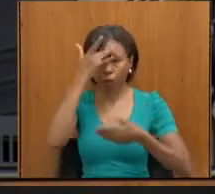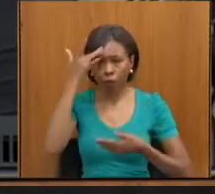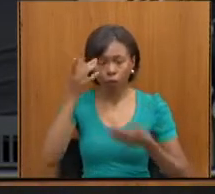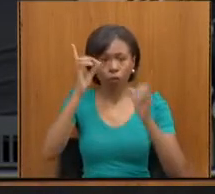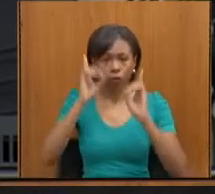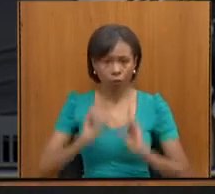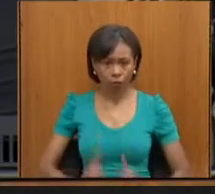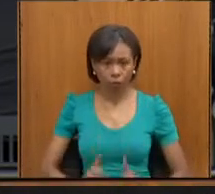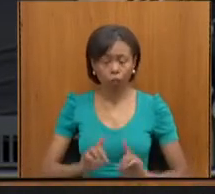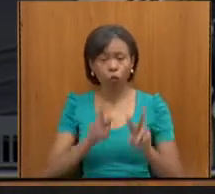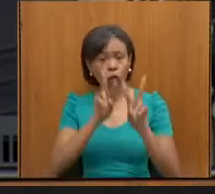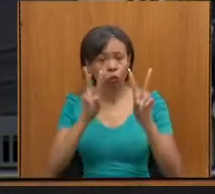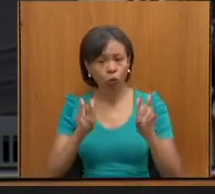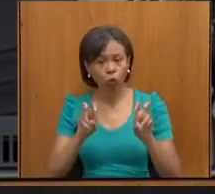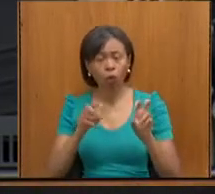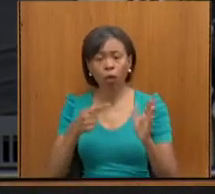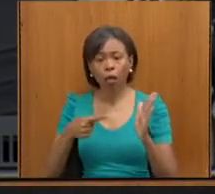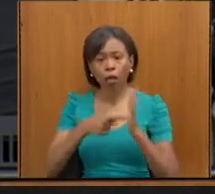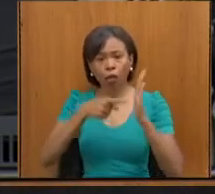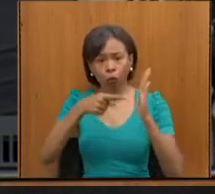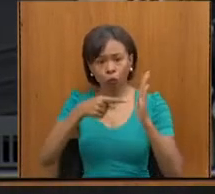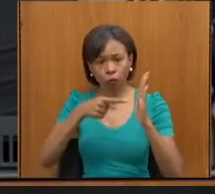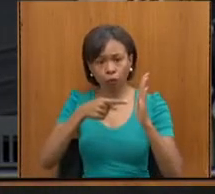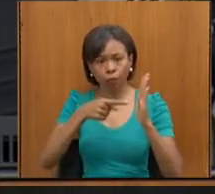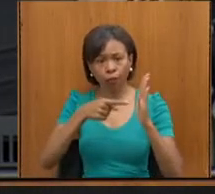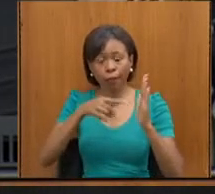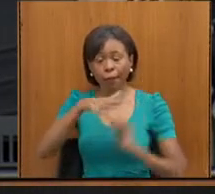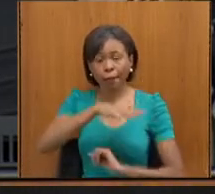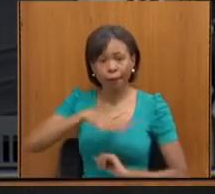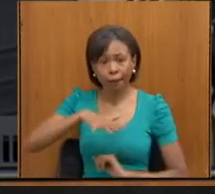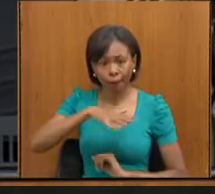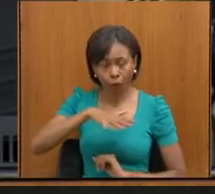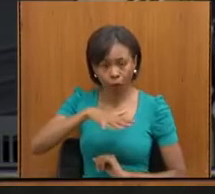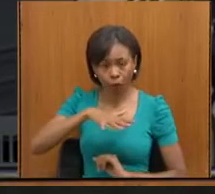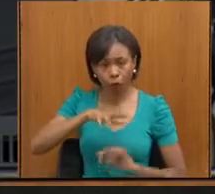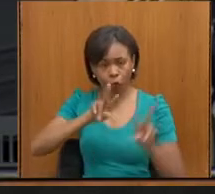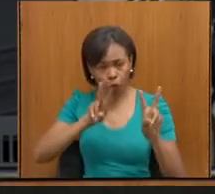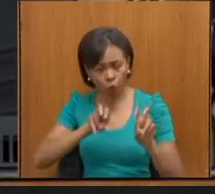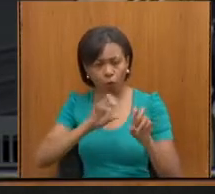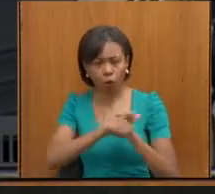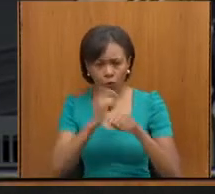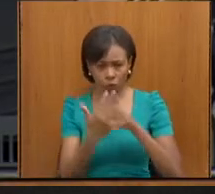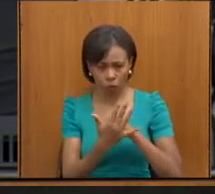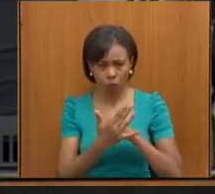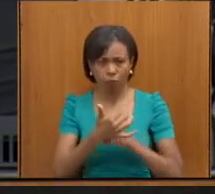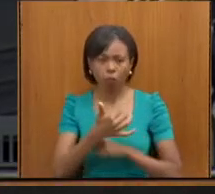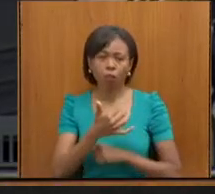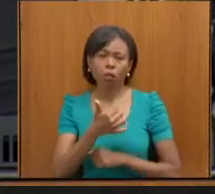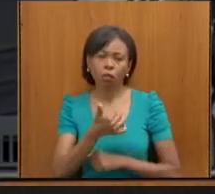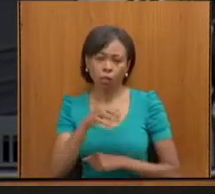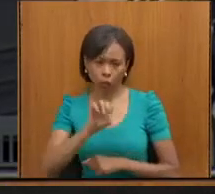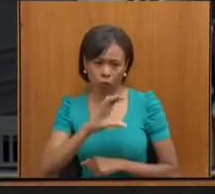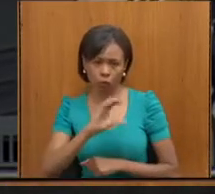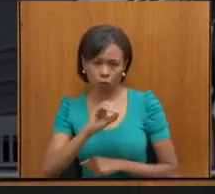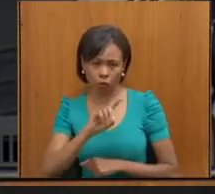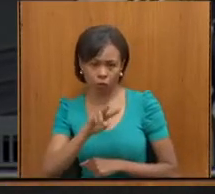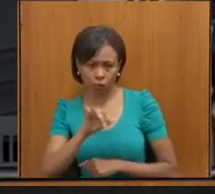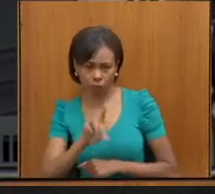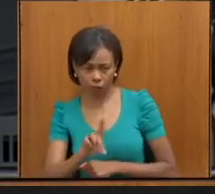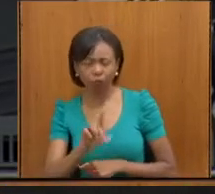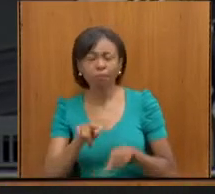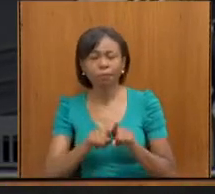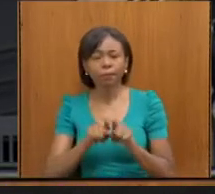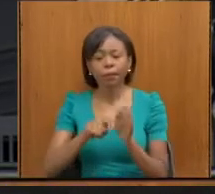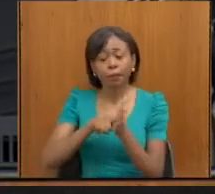em relação a denúncias em contexto da COVID-19, aplicação de questionário junto aos conselhos